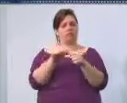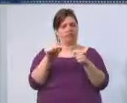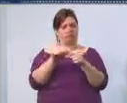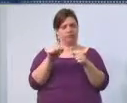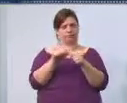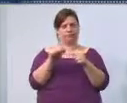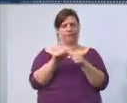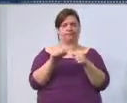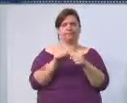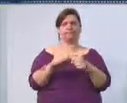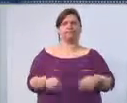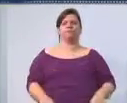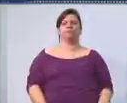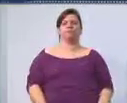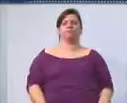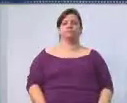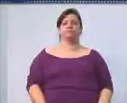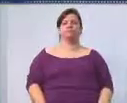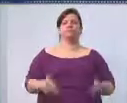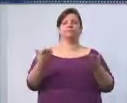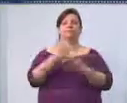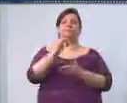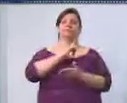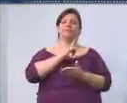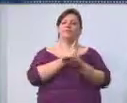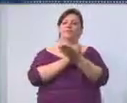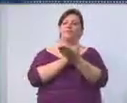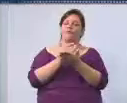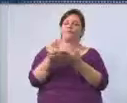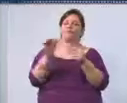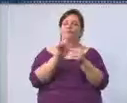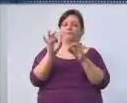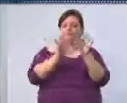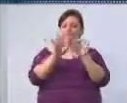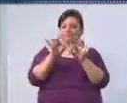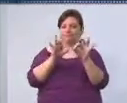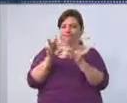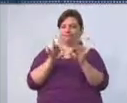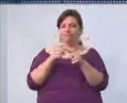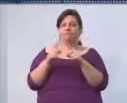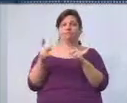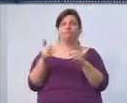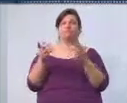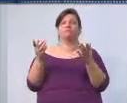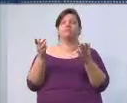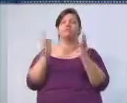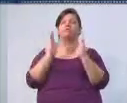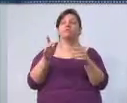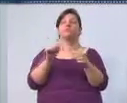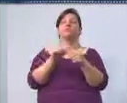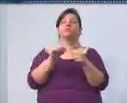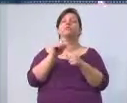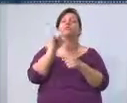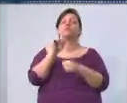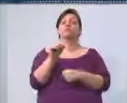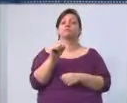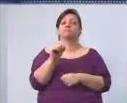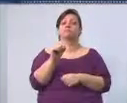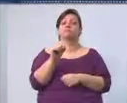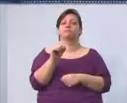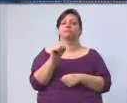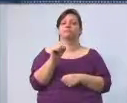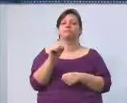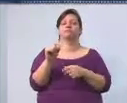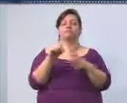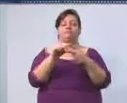consideramos que estamos em processo de implantação. Mais de um já fomos para três, sendo que esses mais